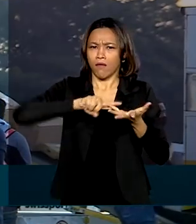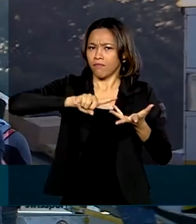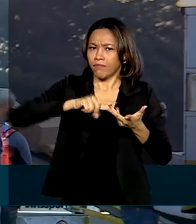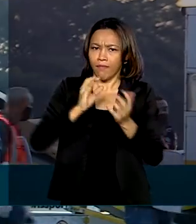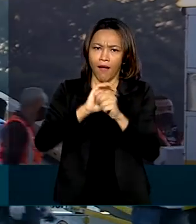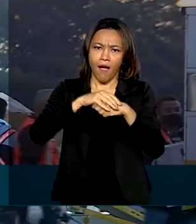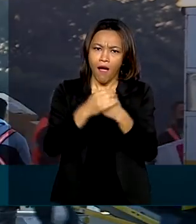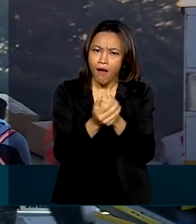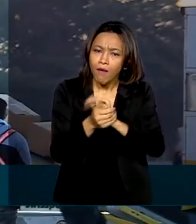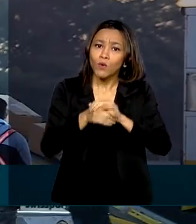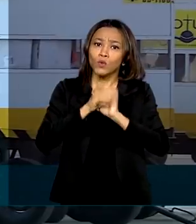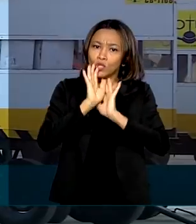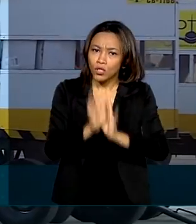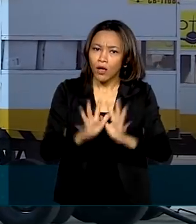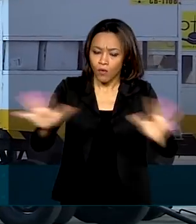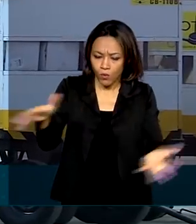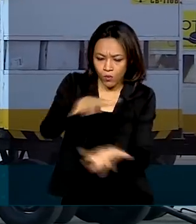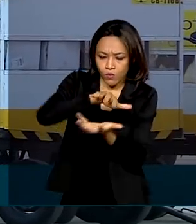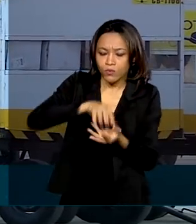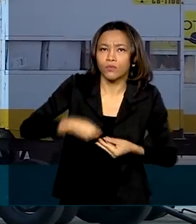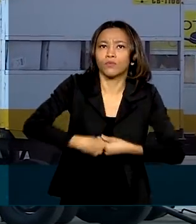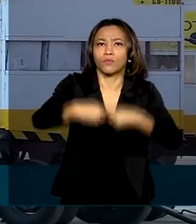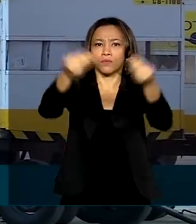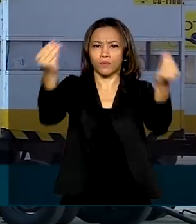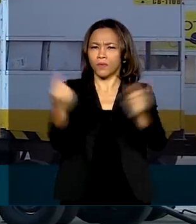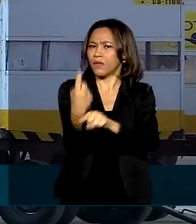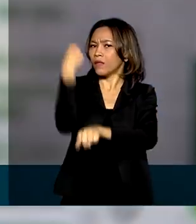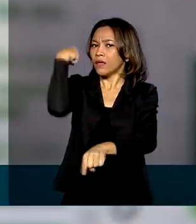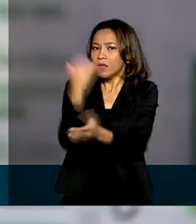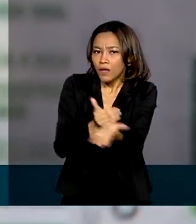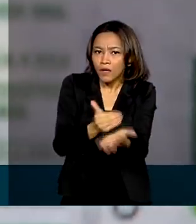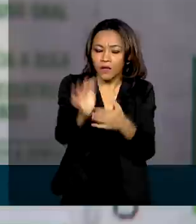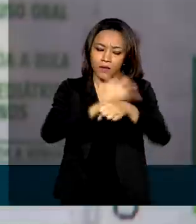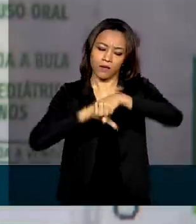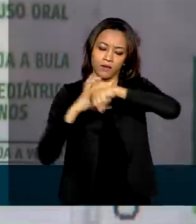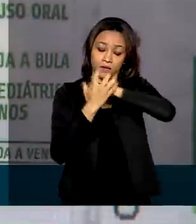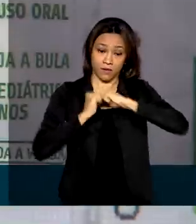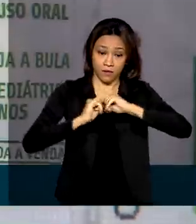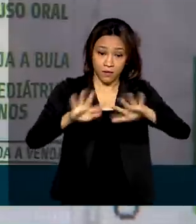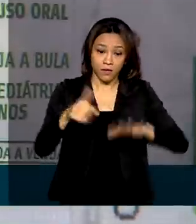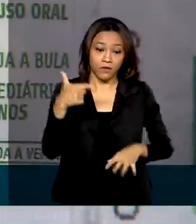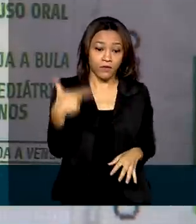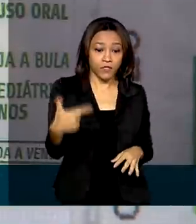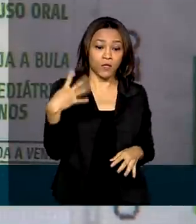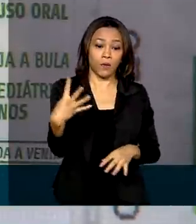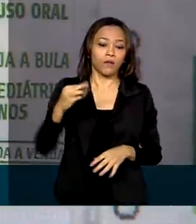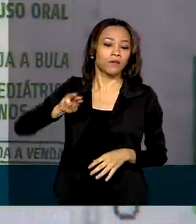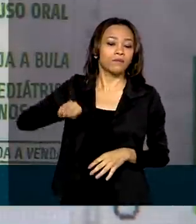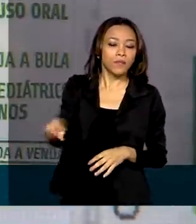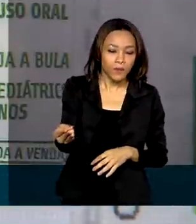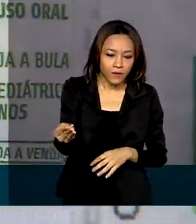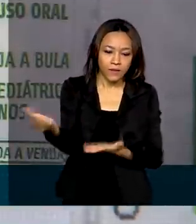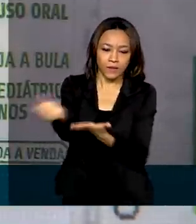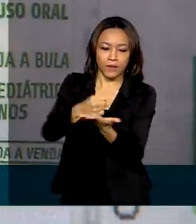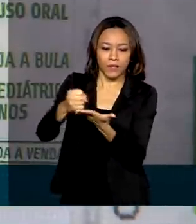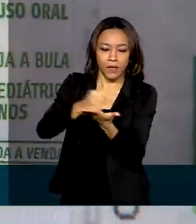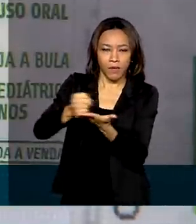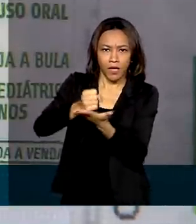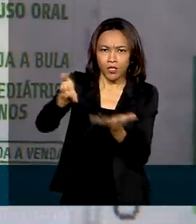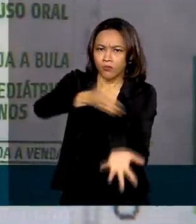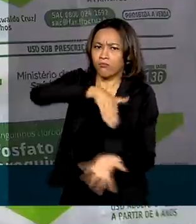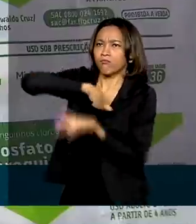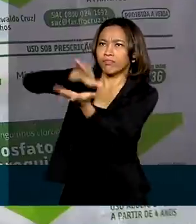álcool gel, foram distribuídos desde o início da pandemia. E 24 milhões de unidades de medicamentos foram